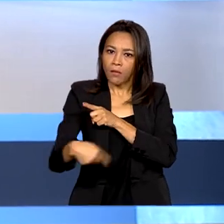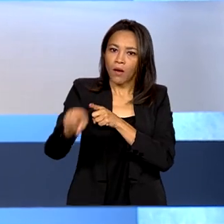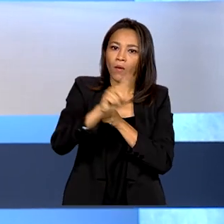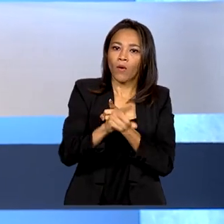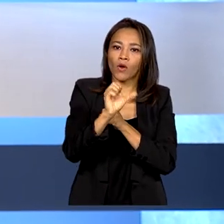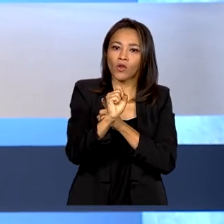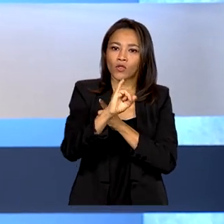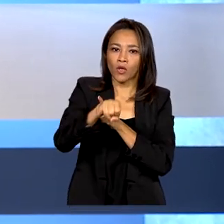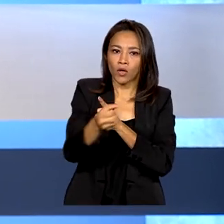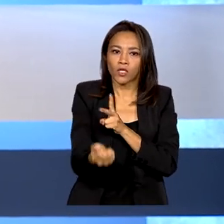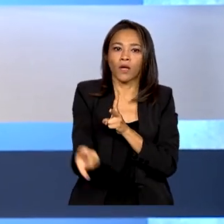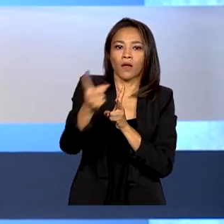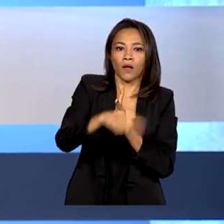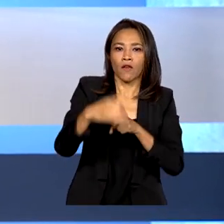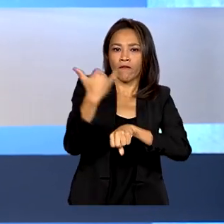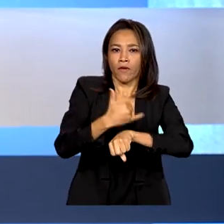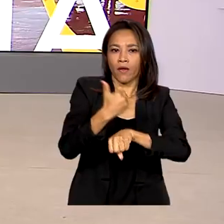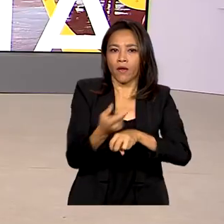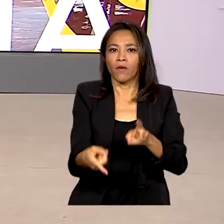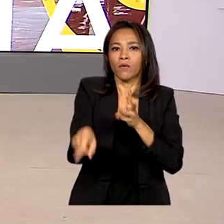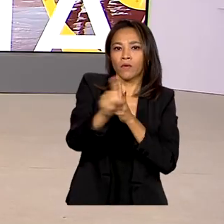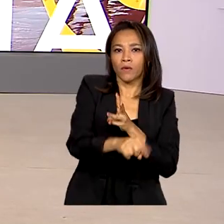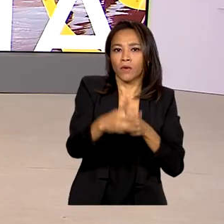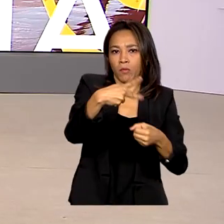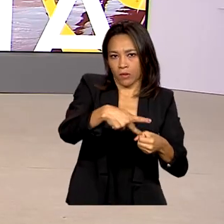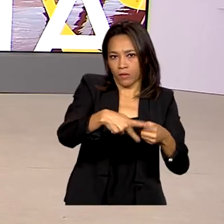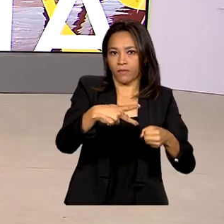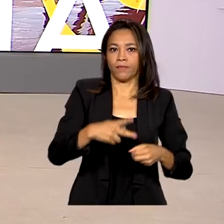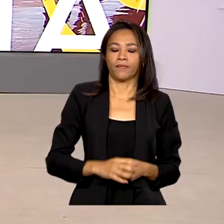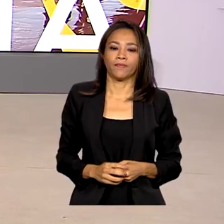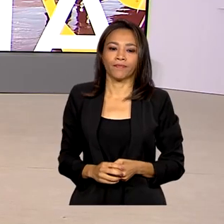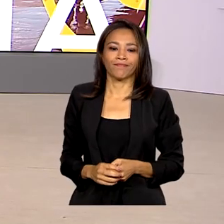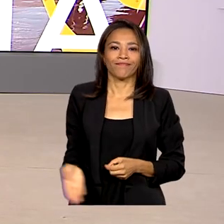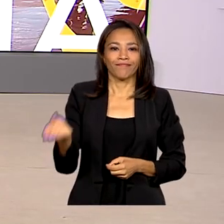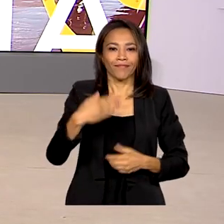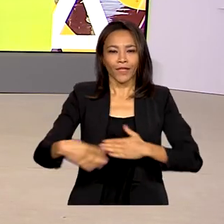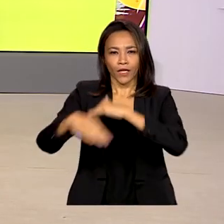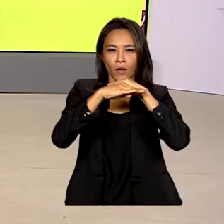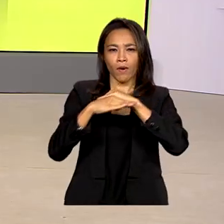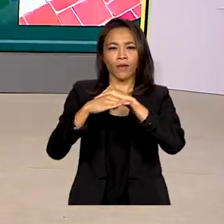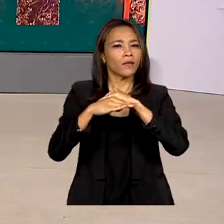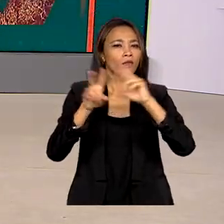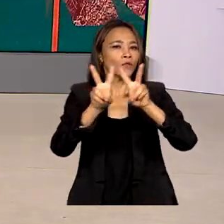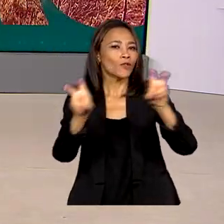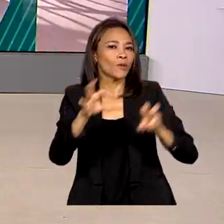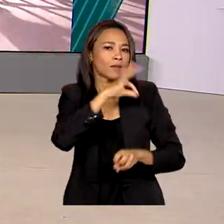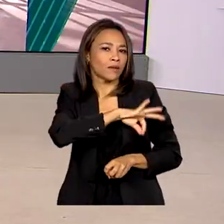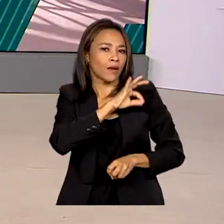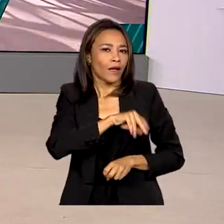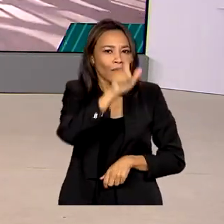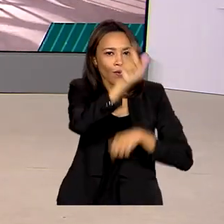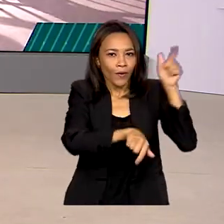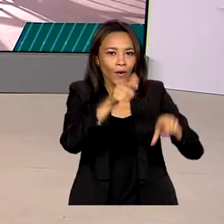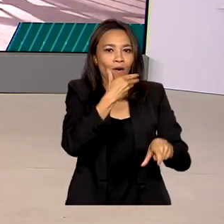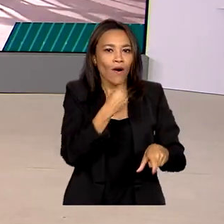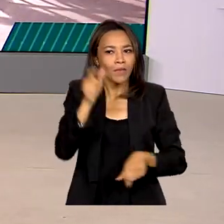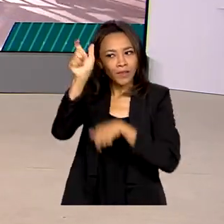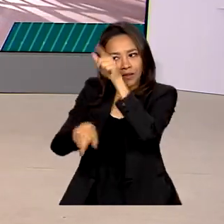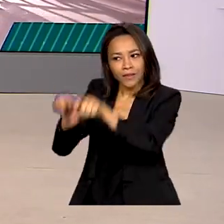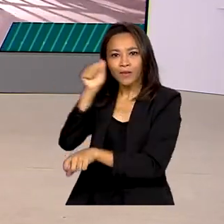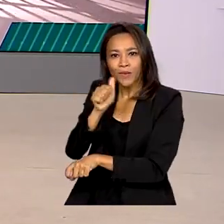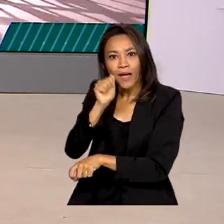soja, o minério de ferro e o petróleo. Igualdade salarial entre homens e mulheres. A proposta foi